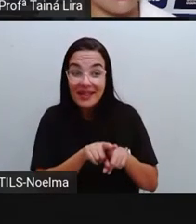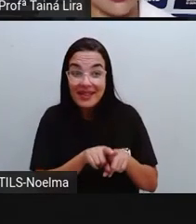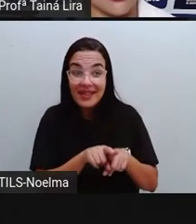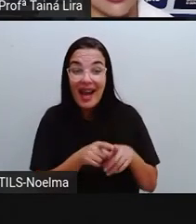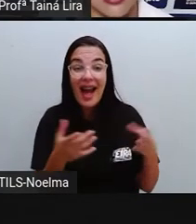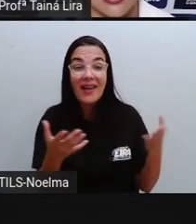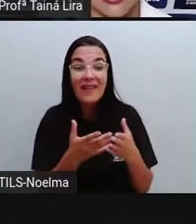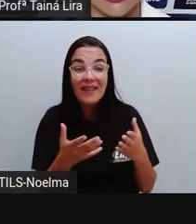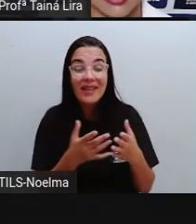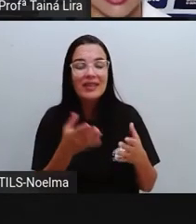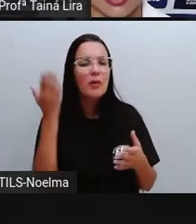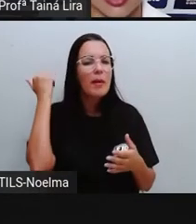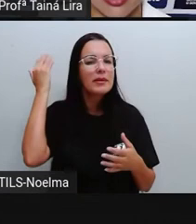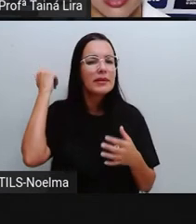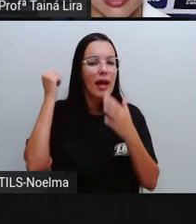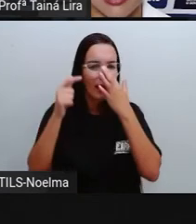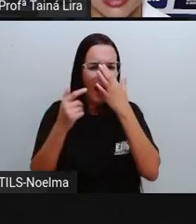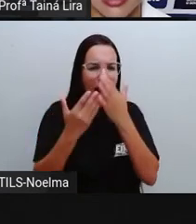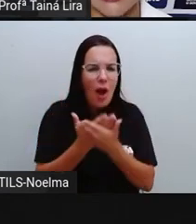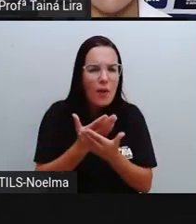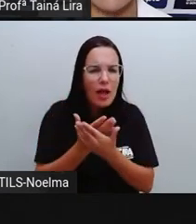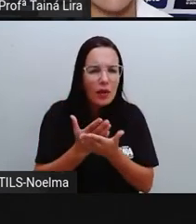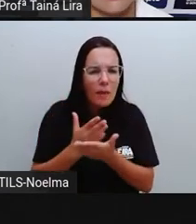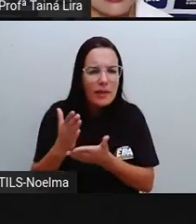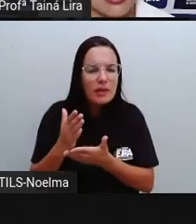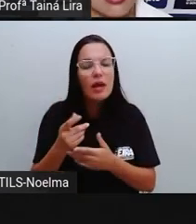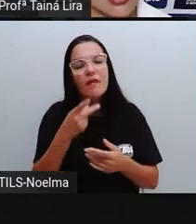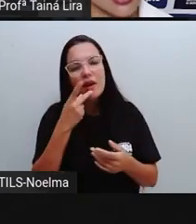que a Pró até falou lá no iniciozinho da aula, né?